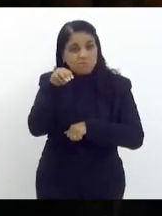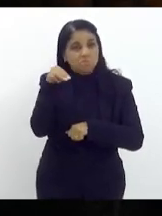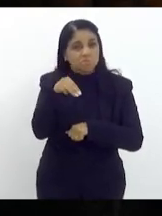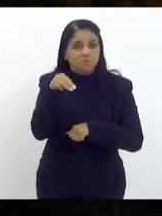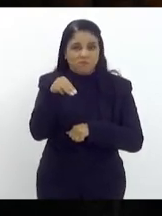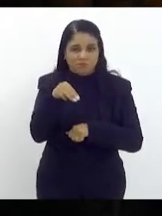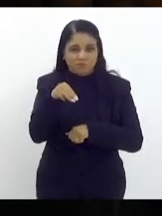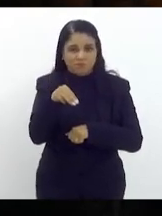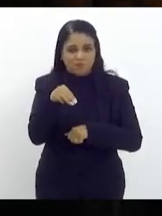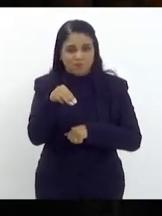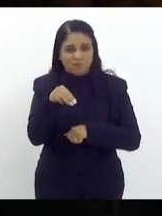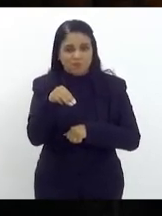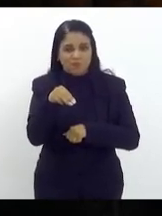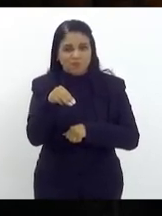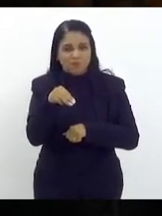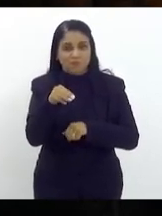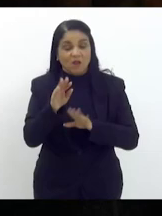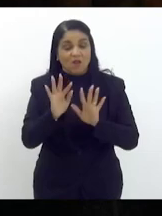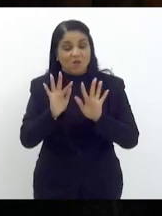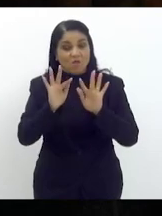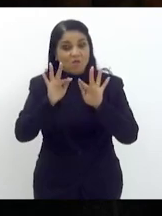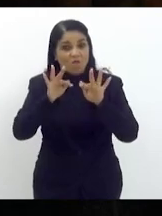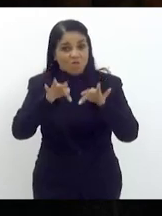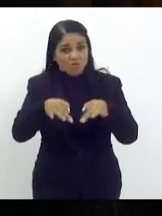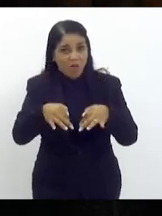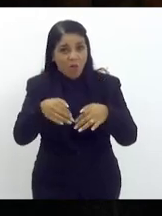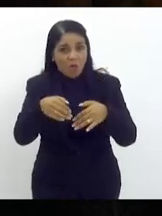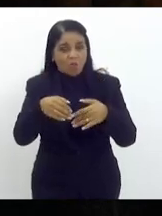ao expediente final